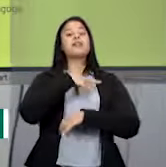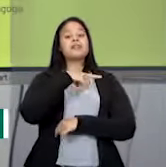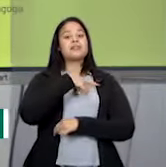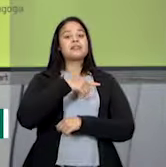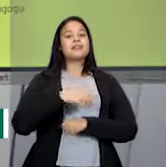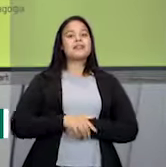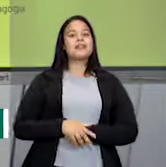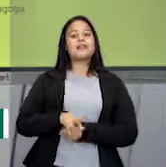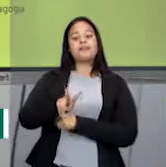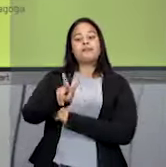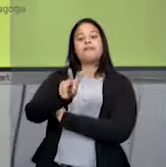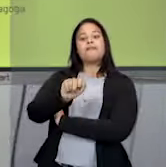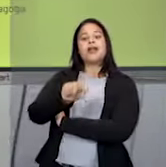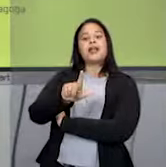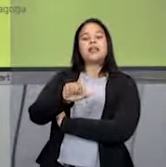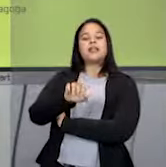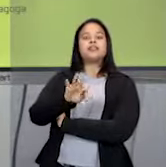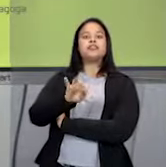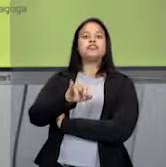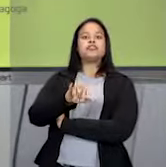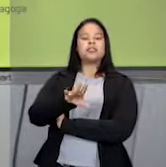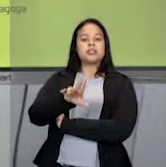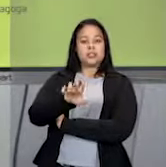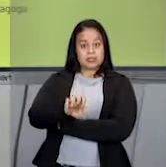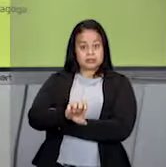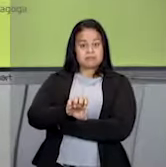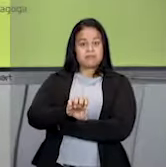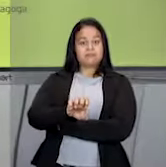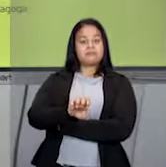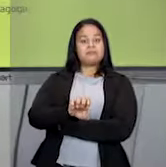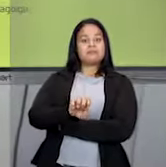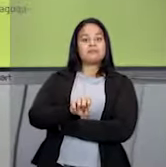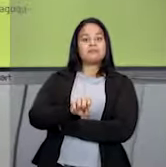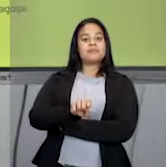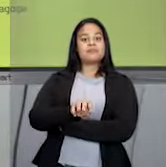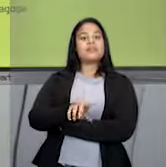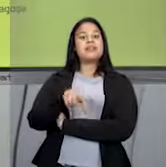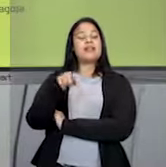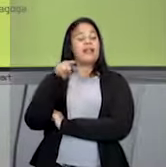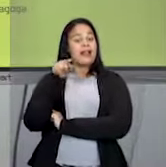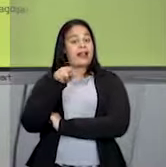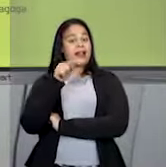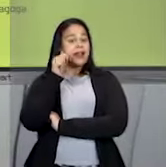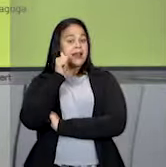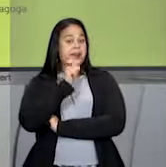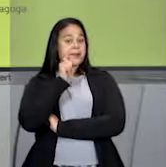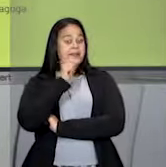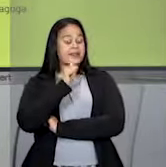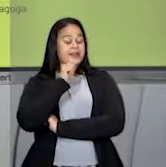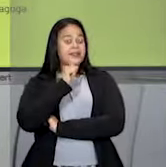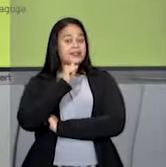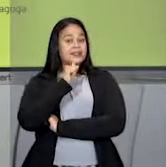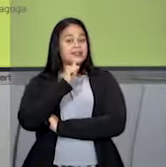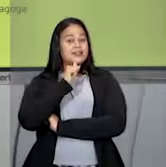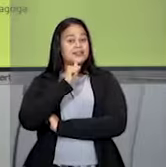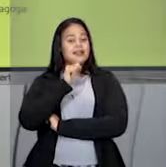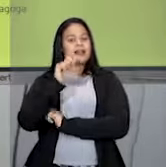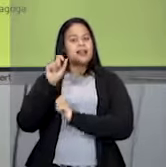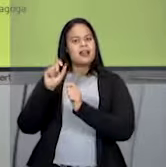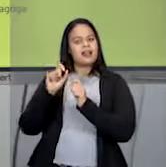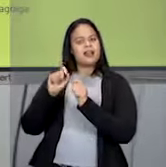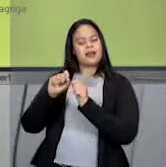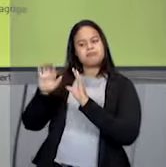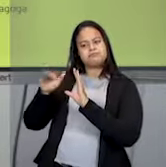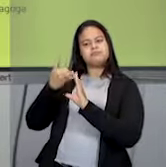Ô, Valentini. A Valentini, ela fez uma solicitação para mim na última aula de arte.